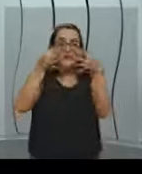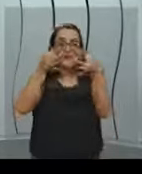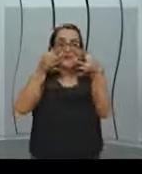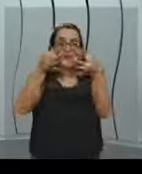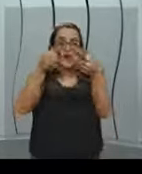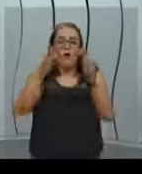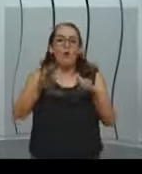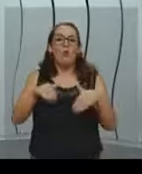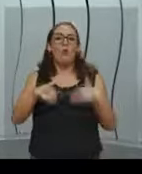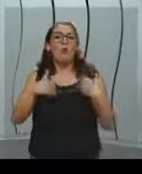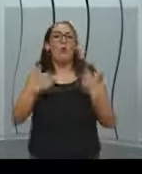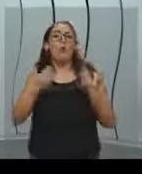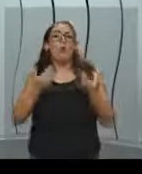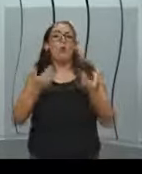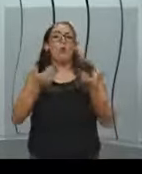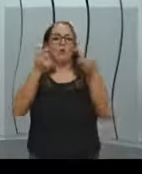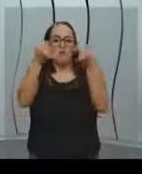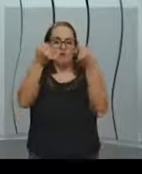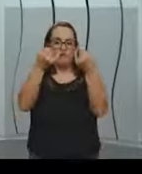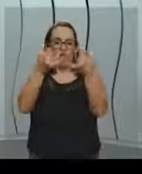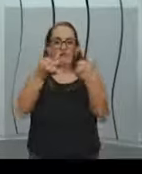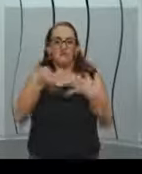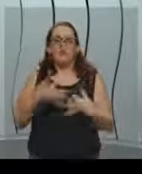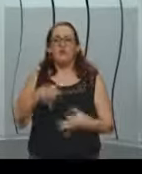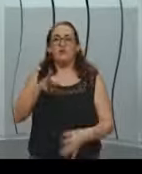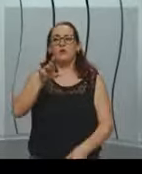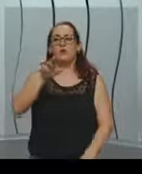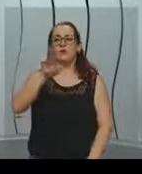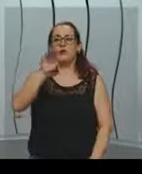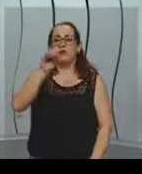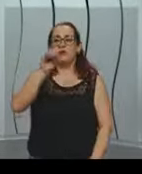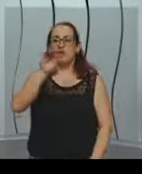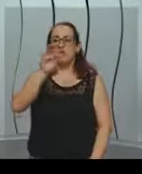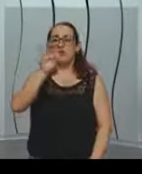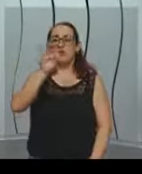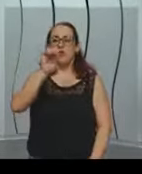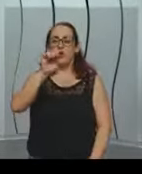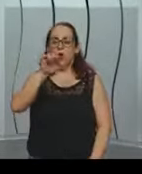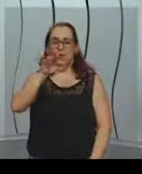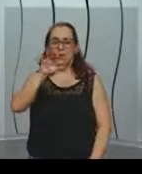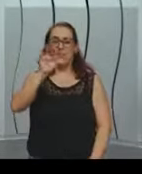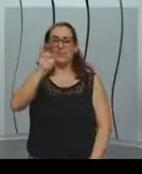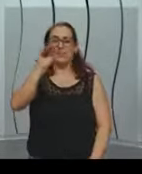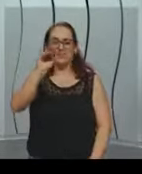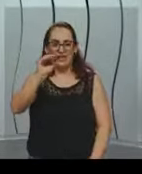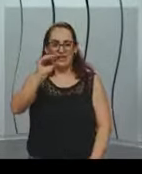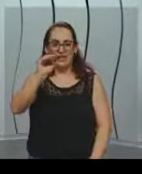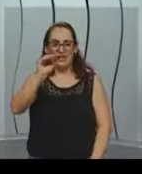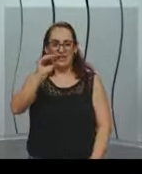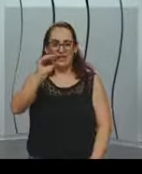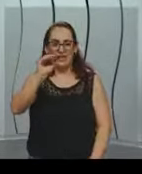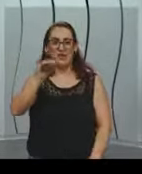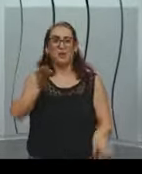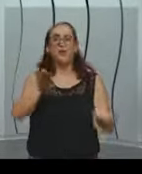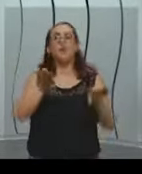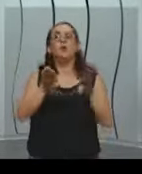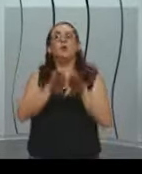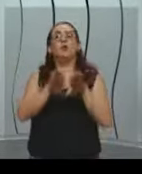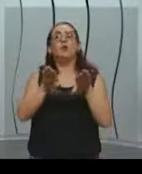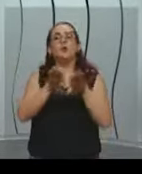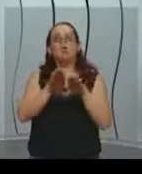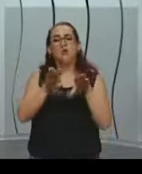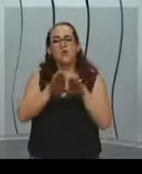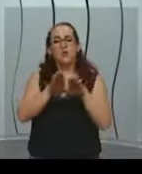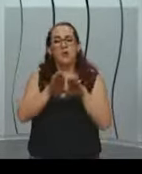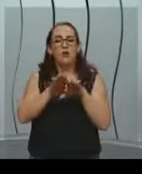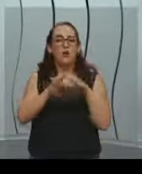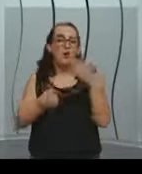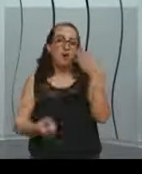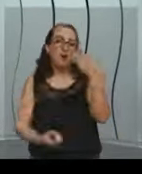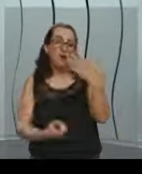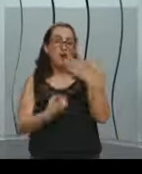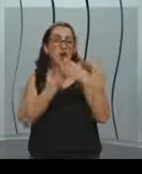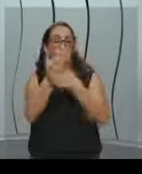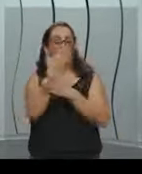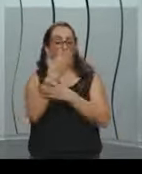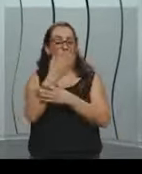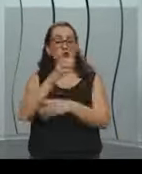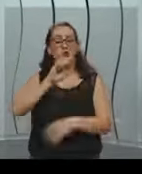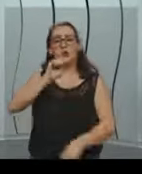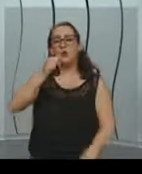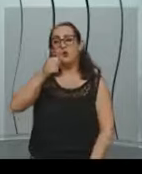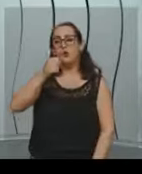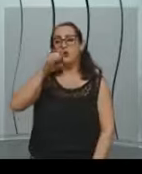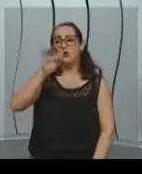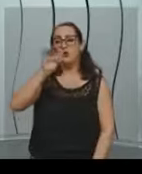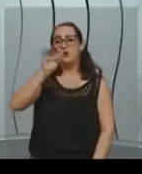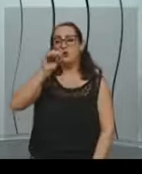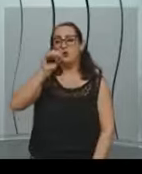diz respeito dessa questão da produção de stop motion, que também é